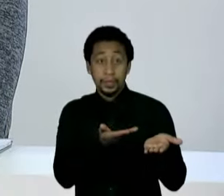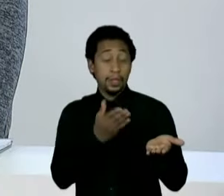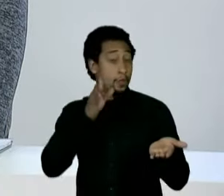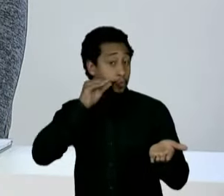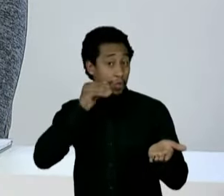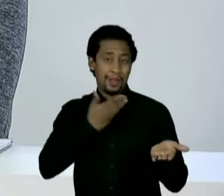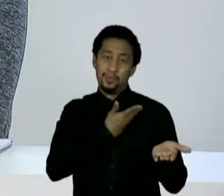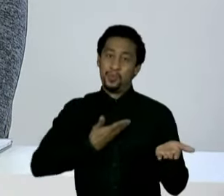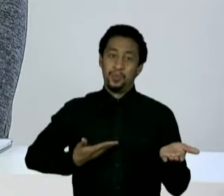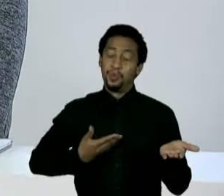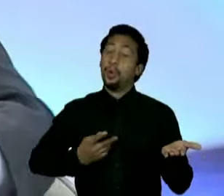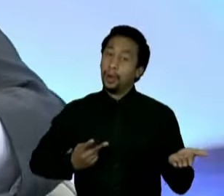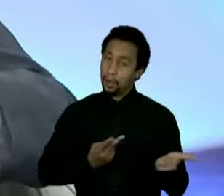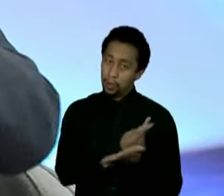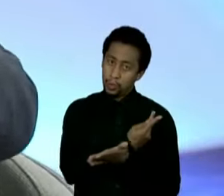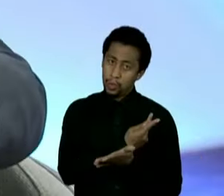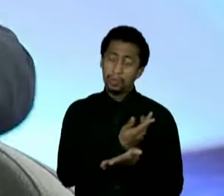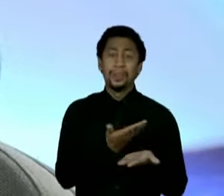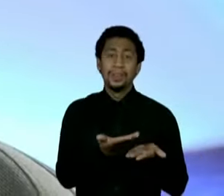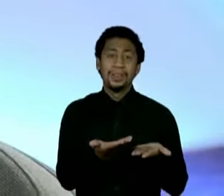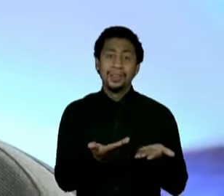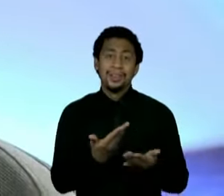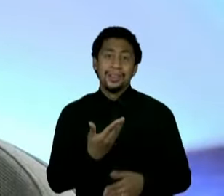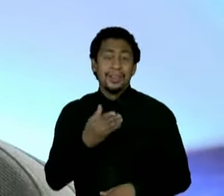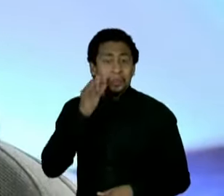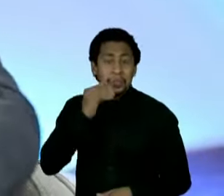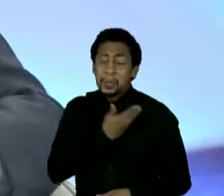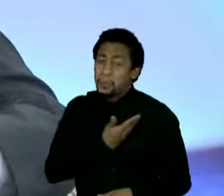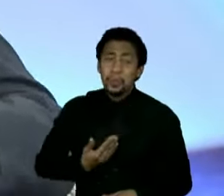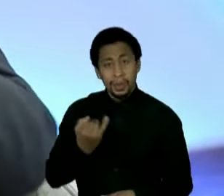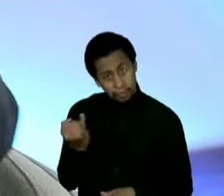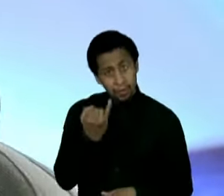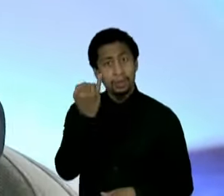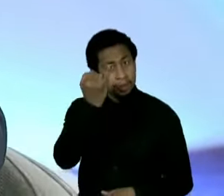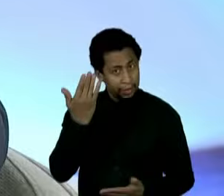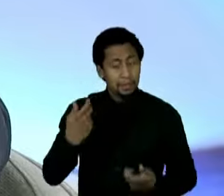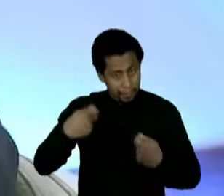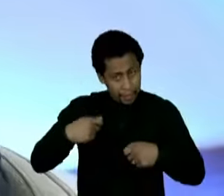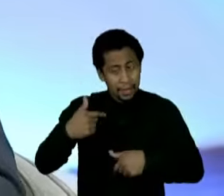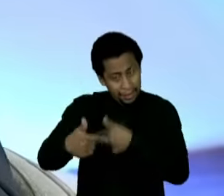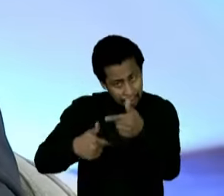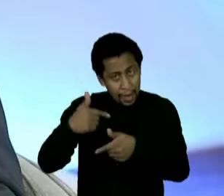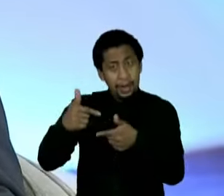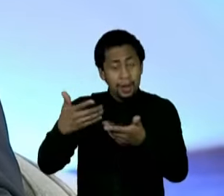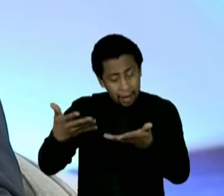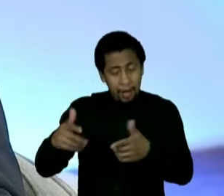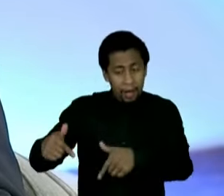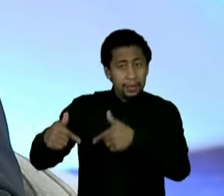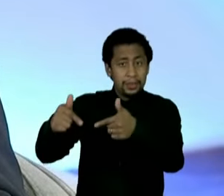é a essência do Estado, não existe Estado sem servidor público, quer dizer, o servidor público é quem dá o tom,